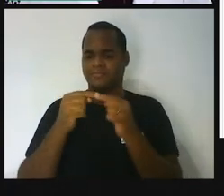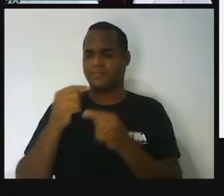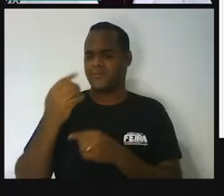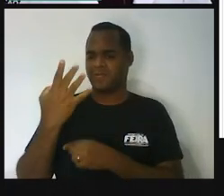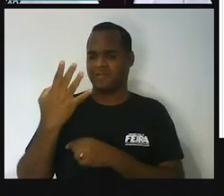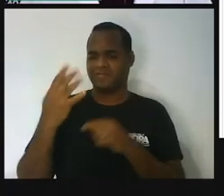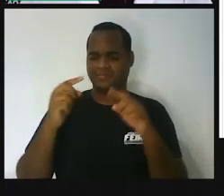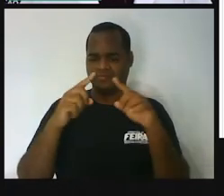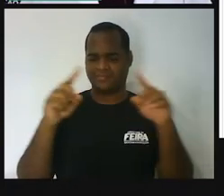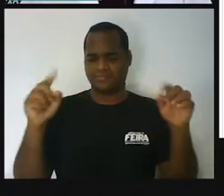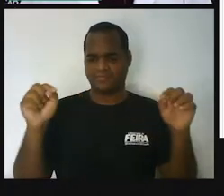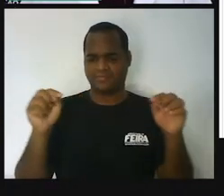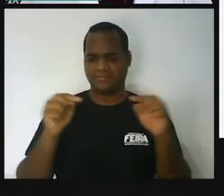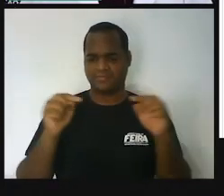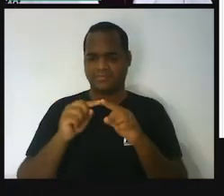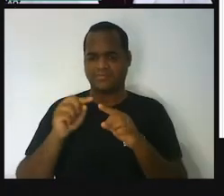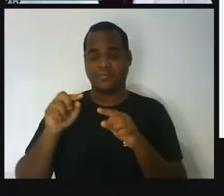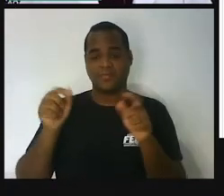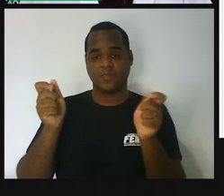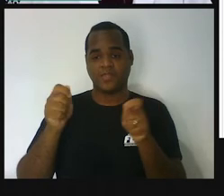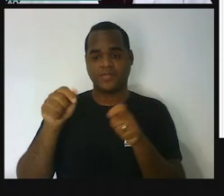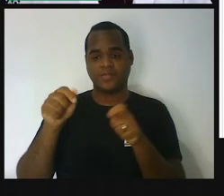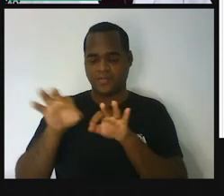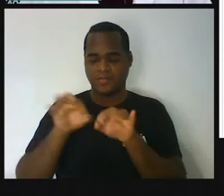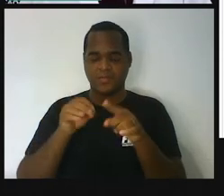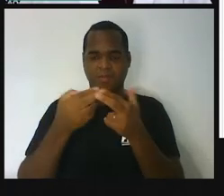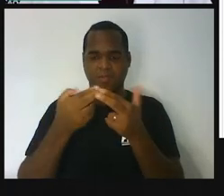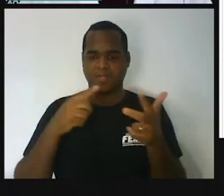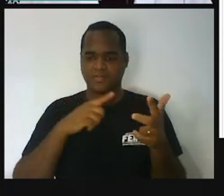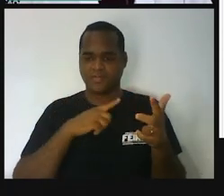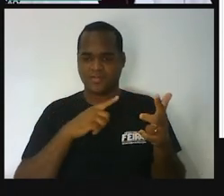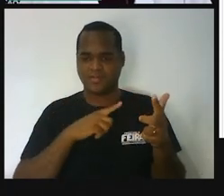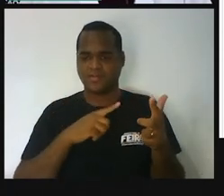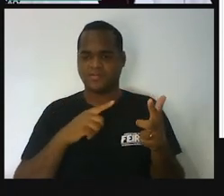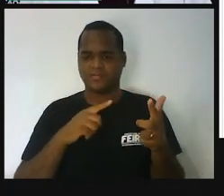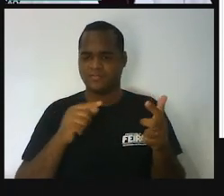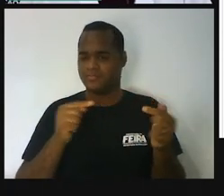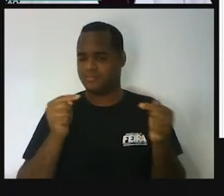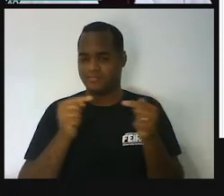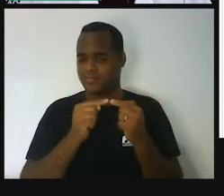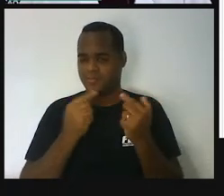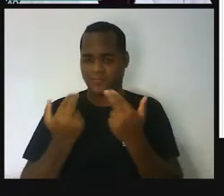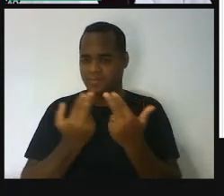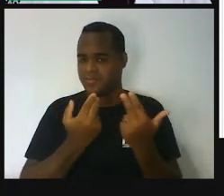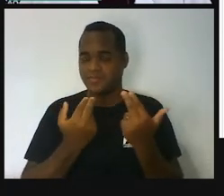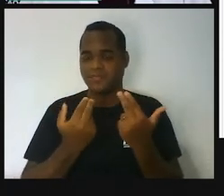Porque se a gente medir esses lados, não vai ter medidas iguais.